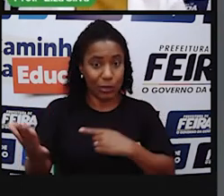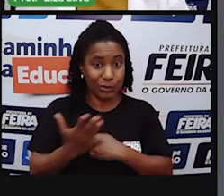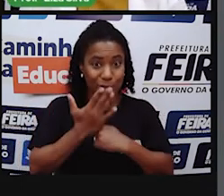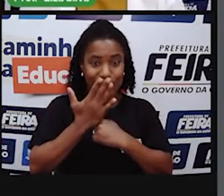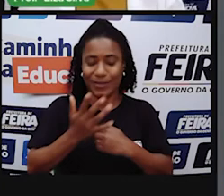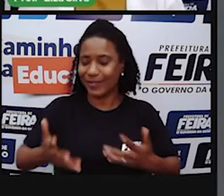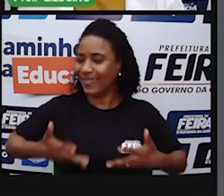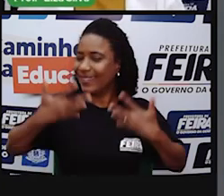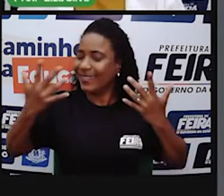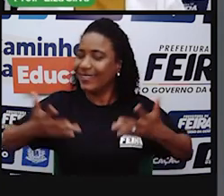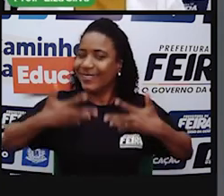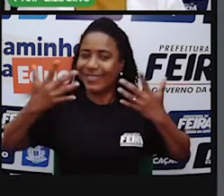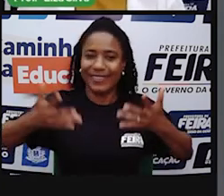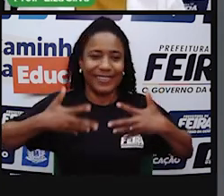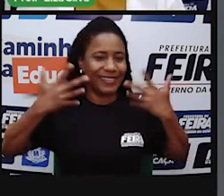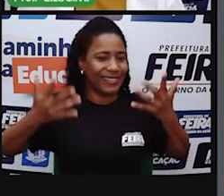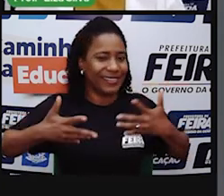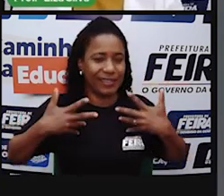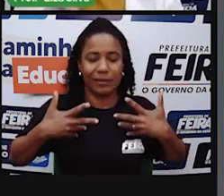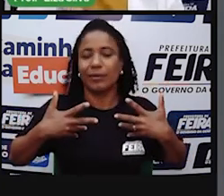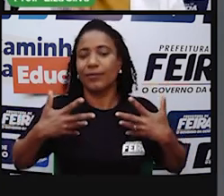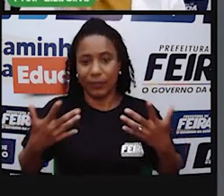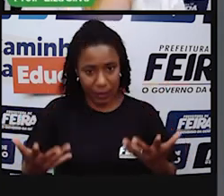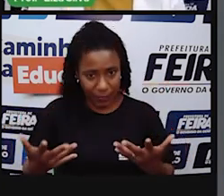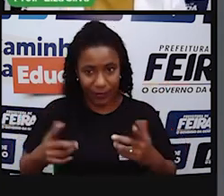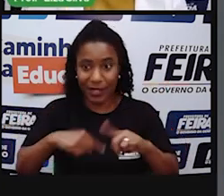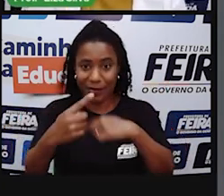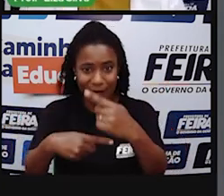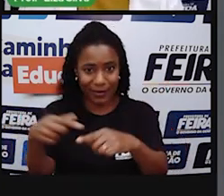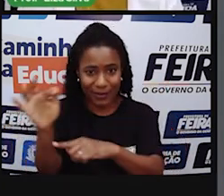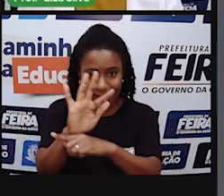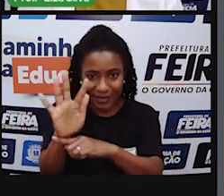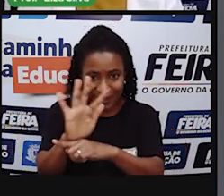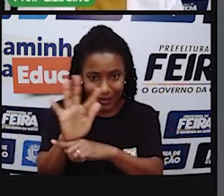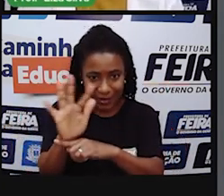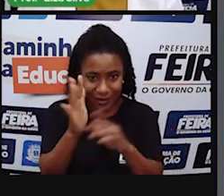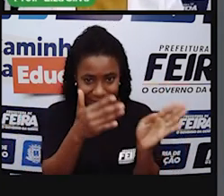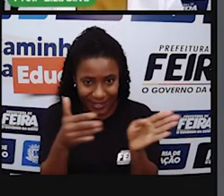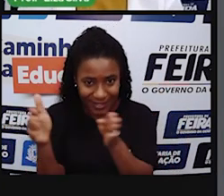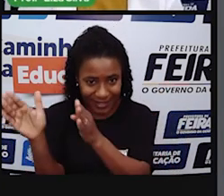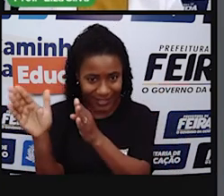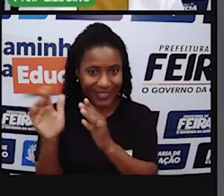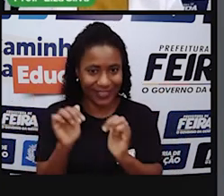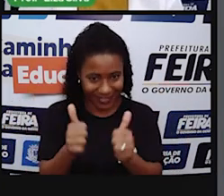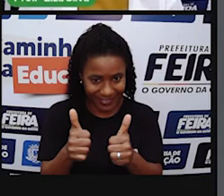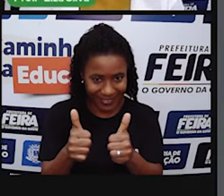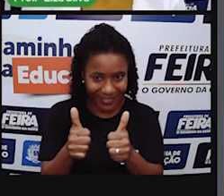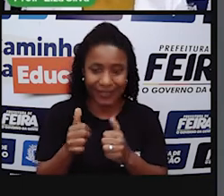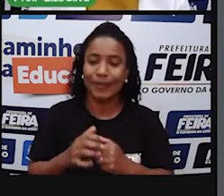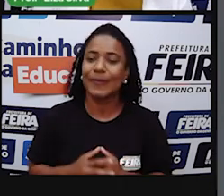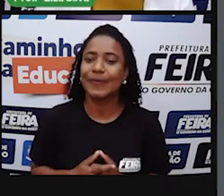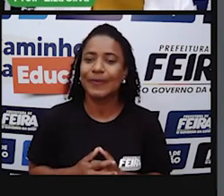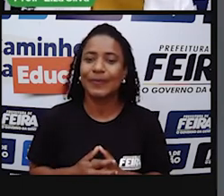Física e mental Ok? Não esqueçam De assistir Esta sugestão